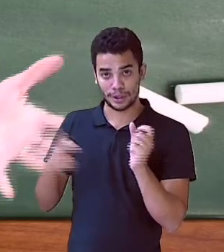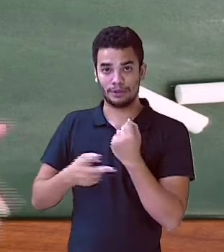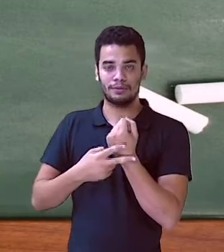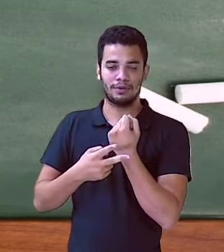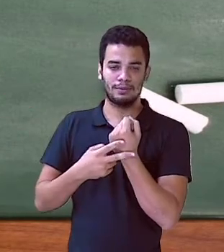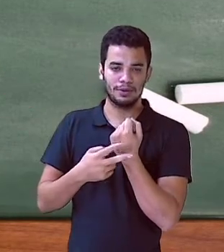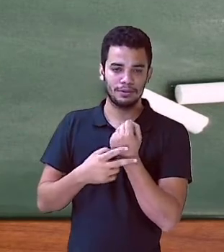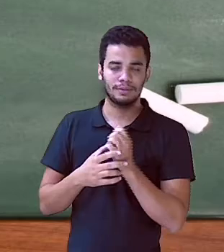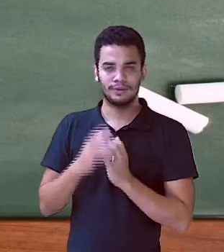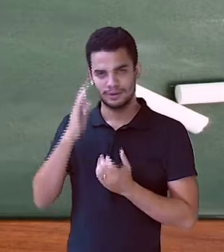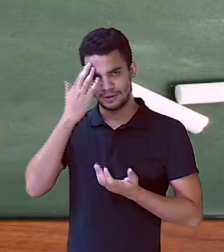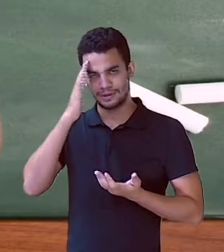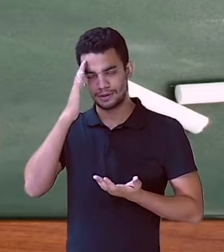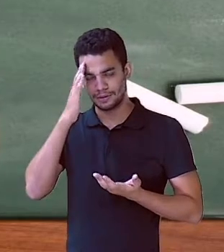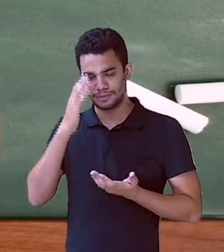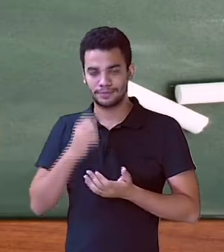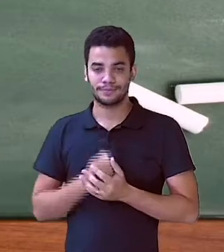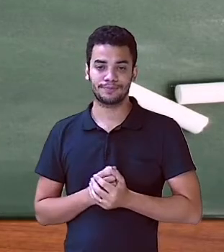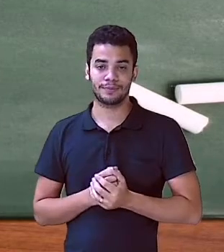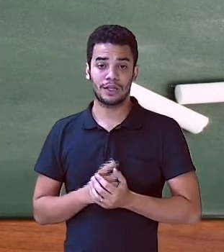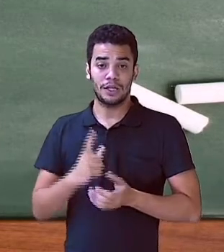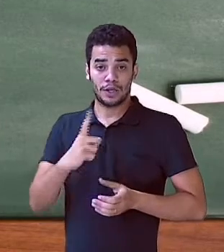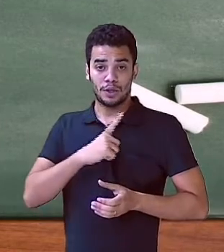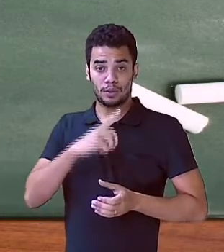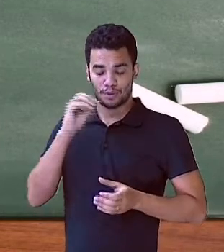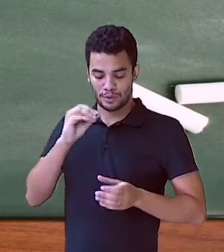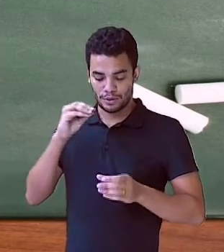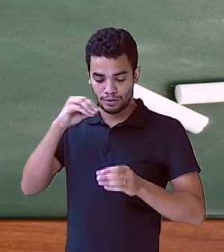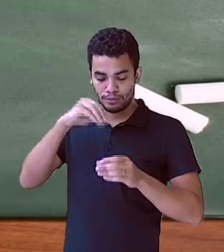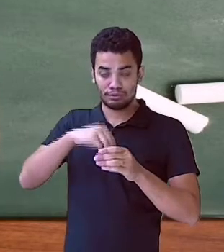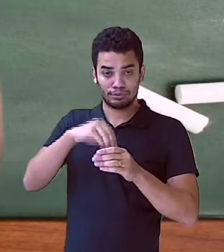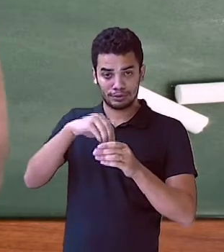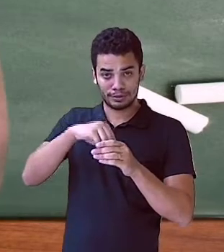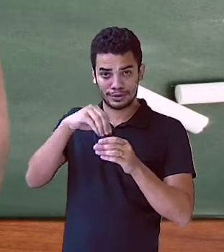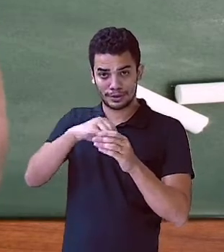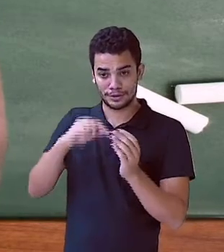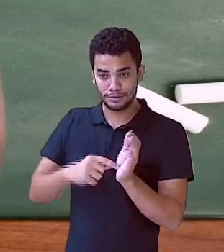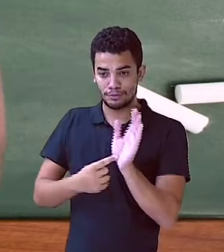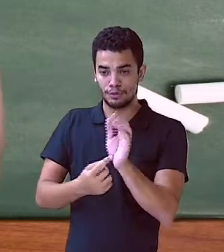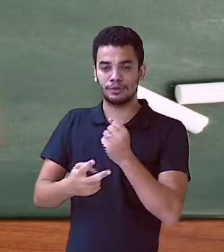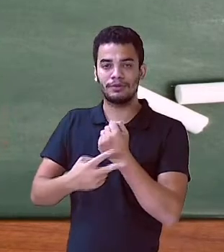Portanto, predicado verbal, eu tenho um núcleo de um verbo aí bem significativo.